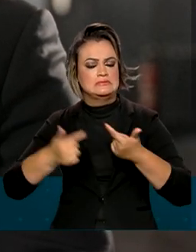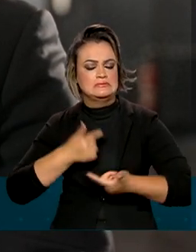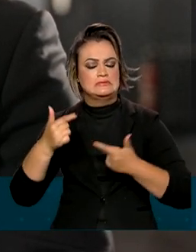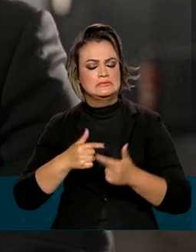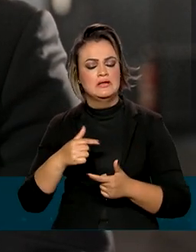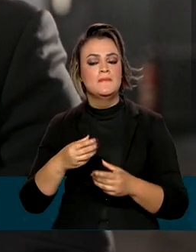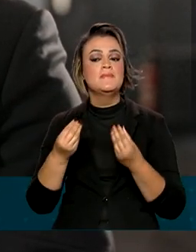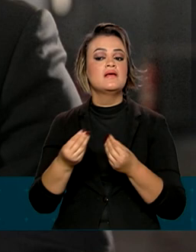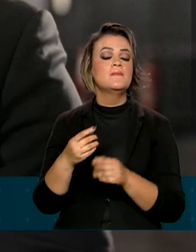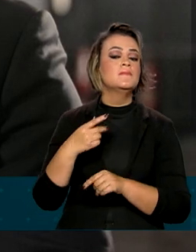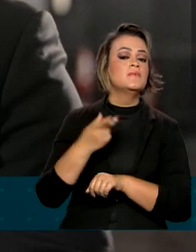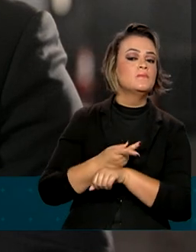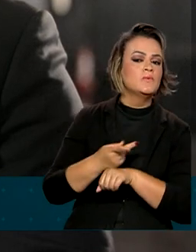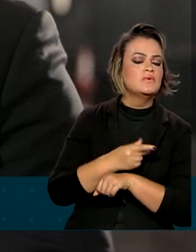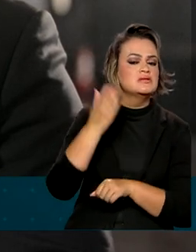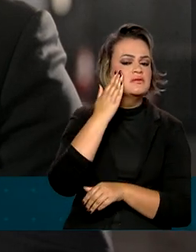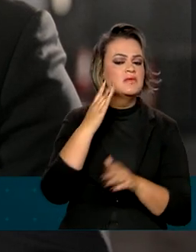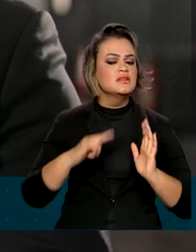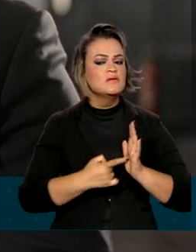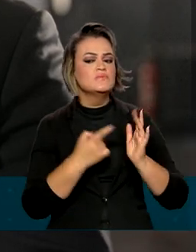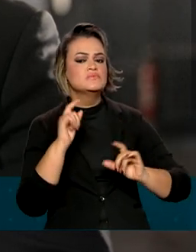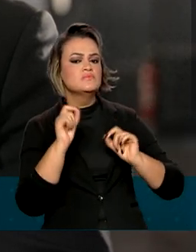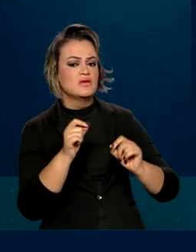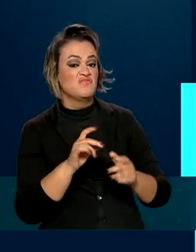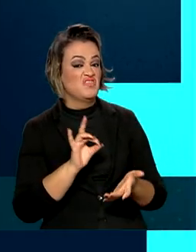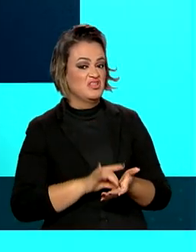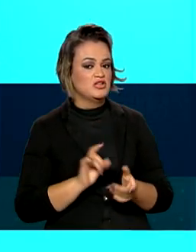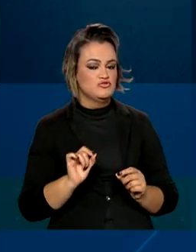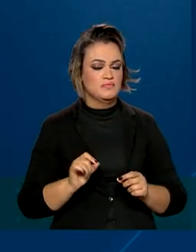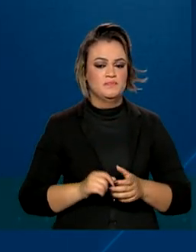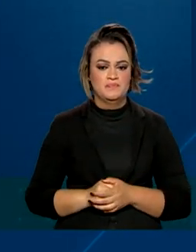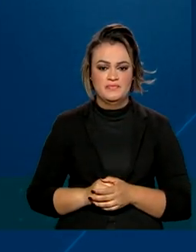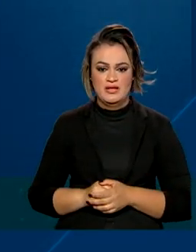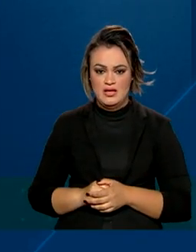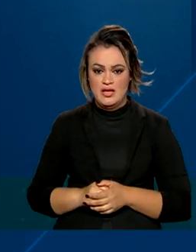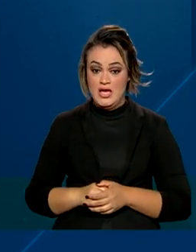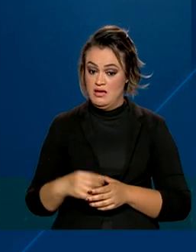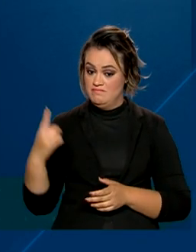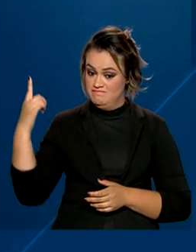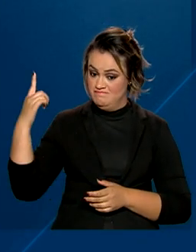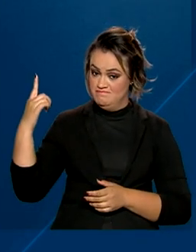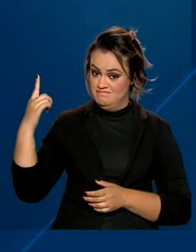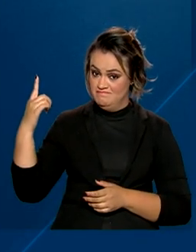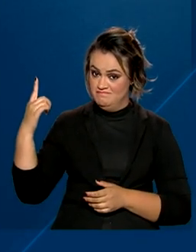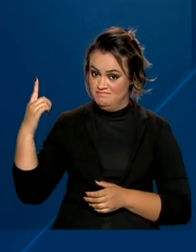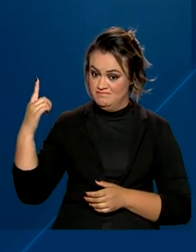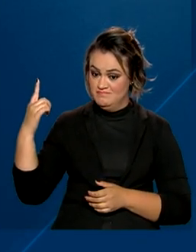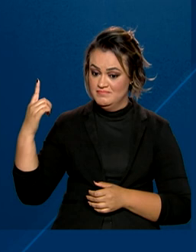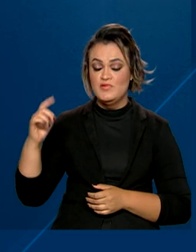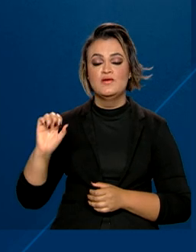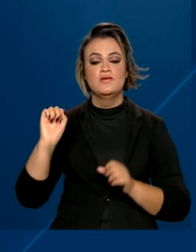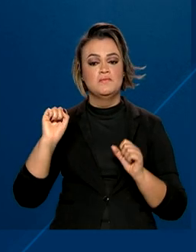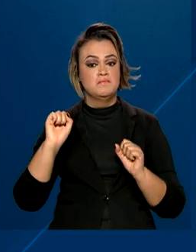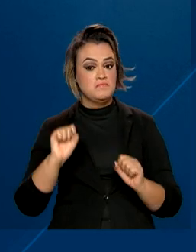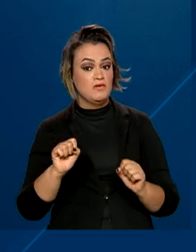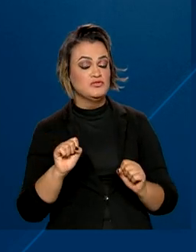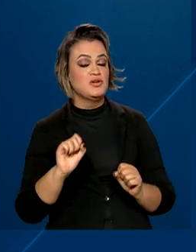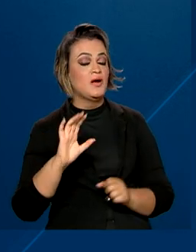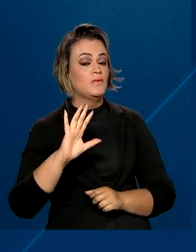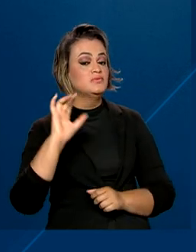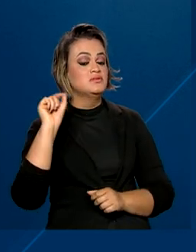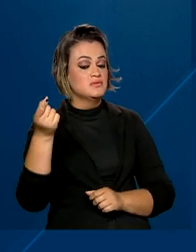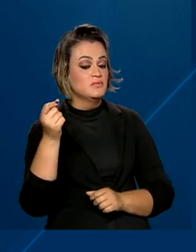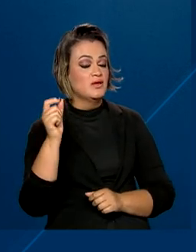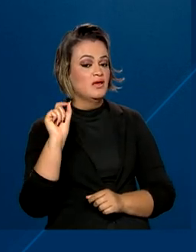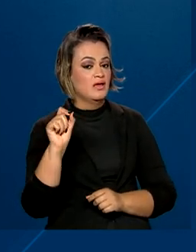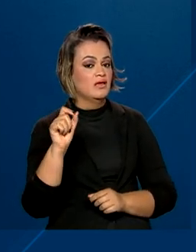buscando apurar toda e qualquer denúncia. Colocar em risco a integridade e a saúde física ou psíquica do